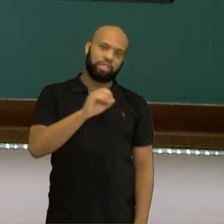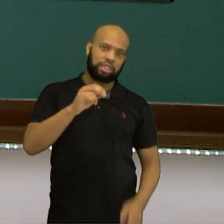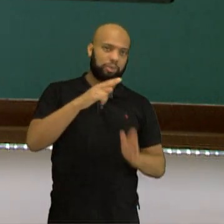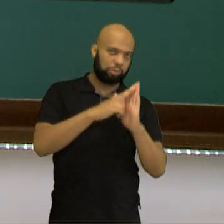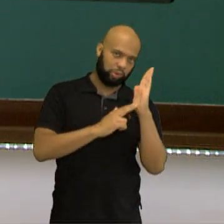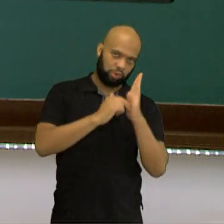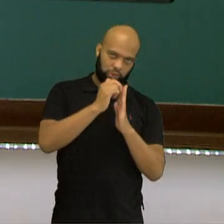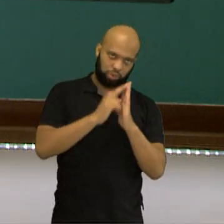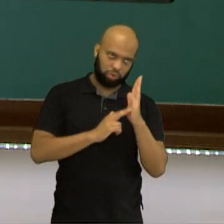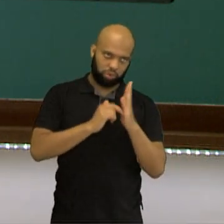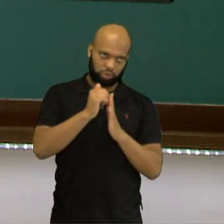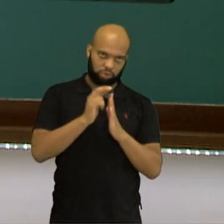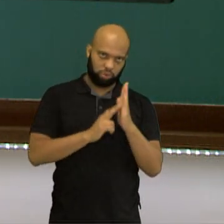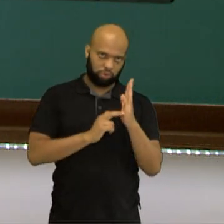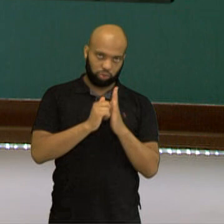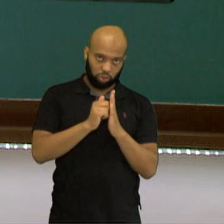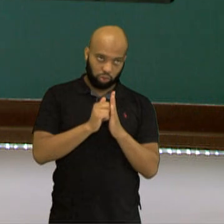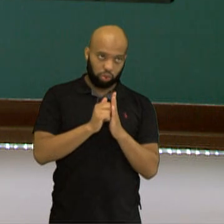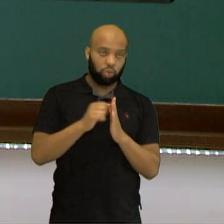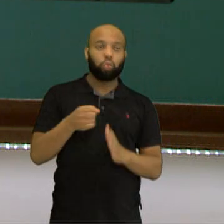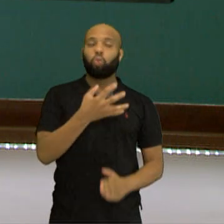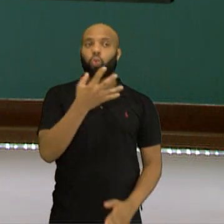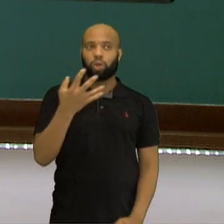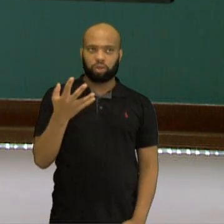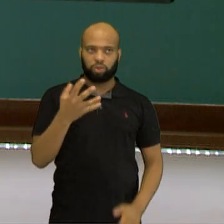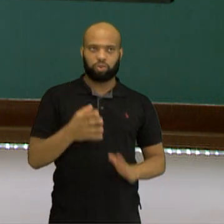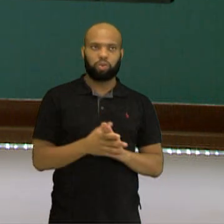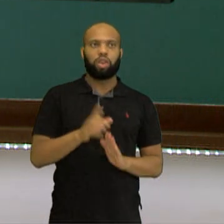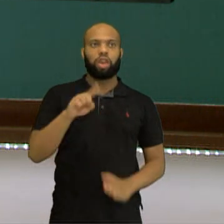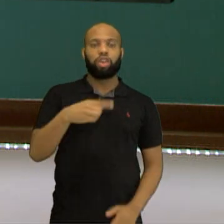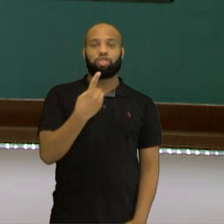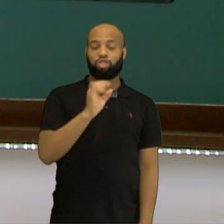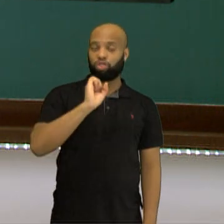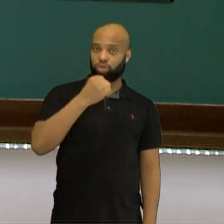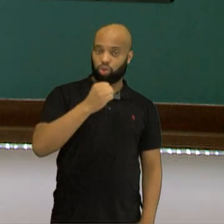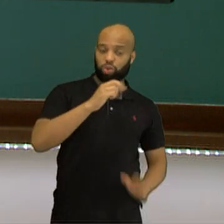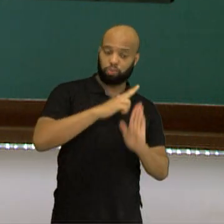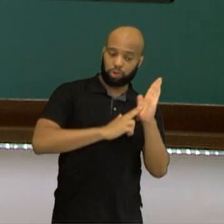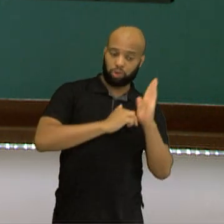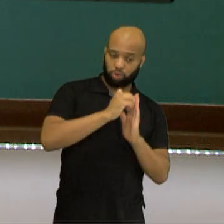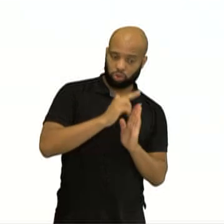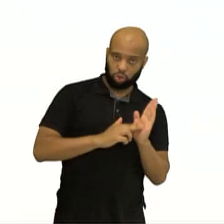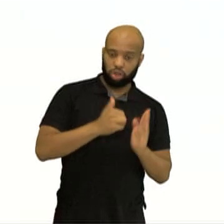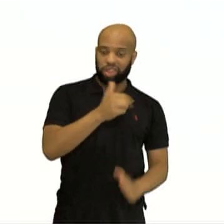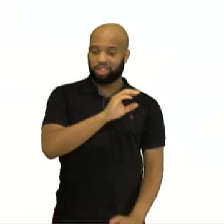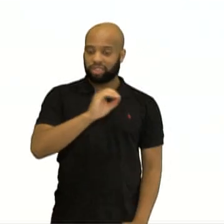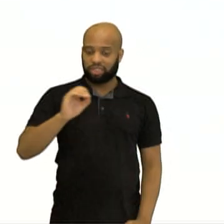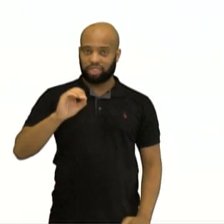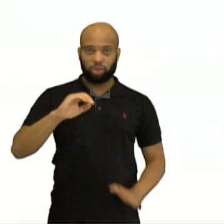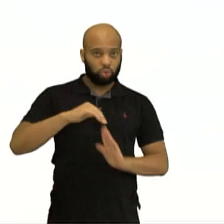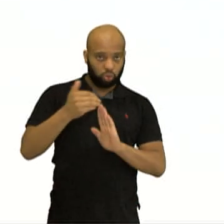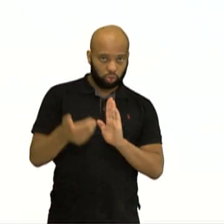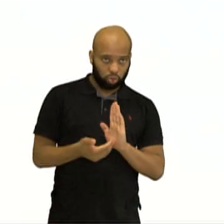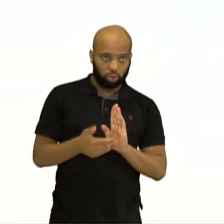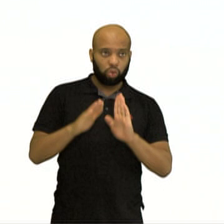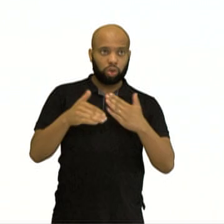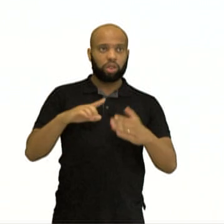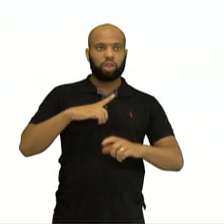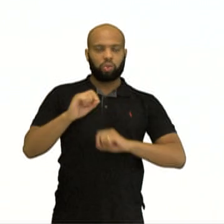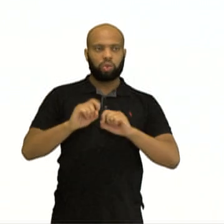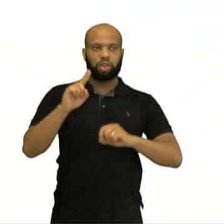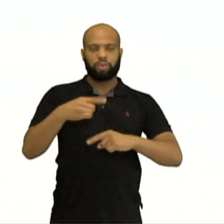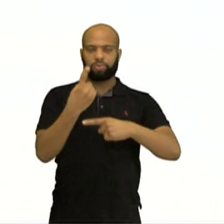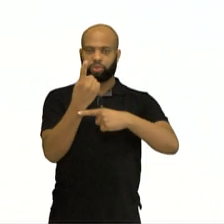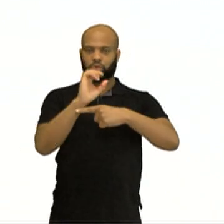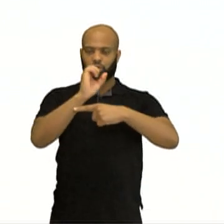ali, aliás, 100 quadradinhos divididos ali, tá? Então há 18 quadradinhos pintados em 100, portanto nós temos o que?